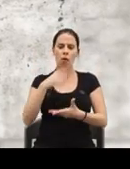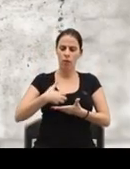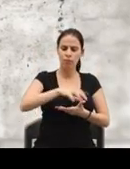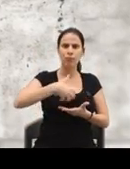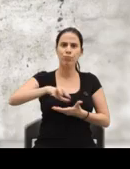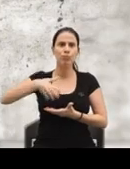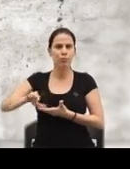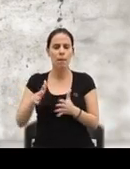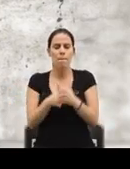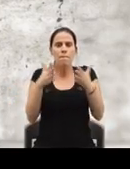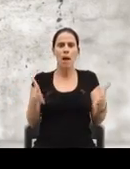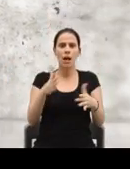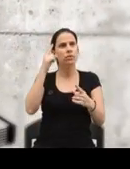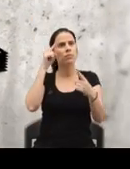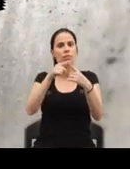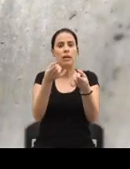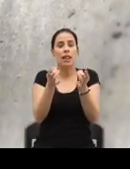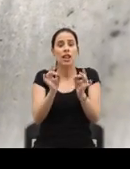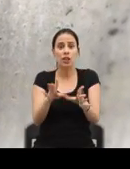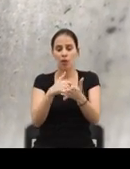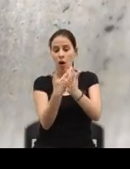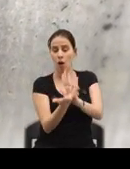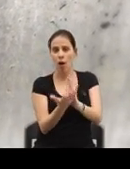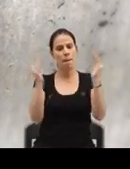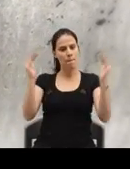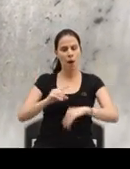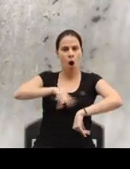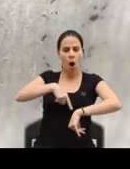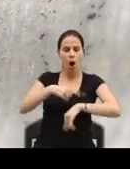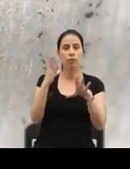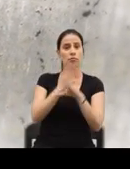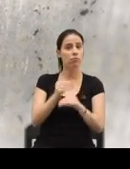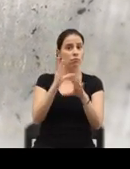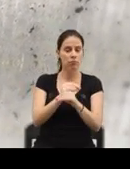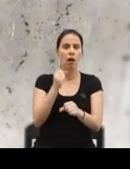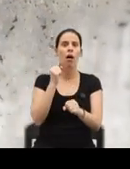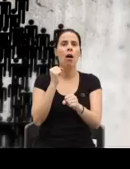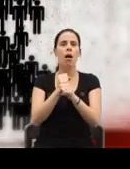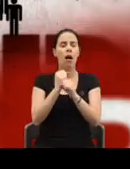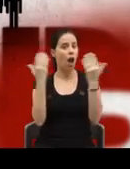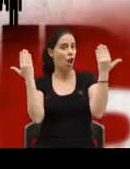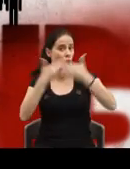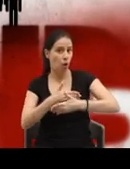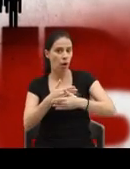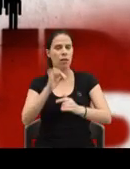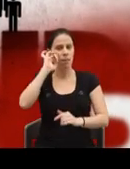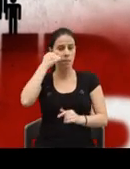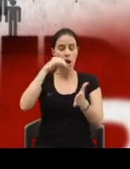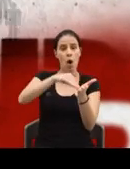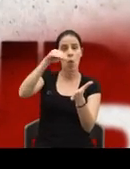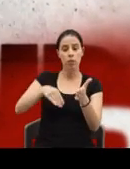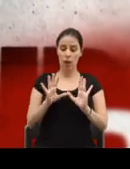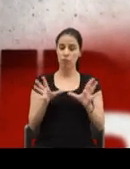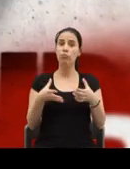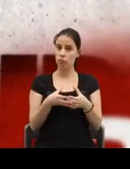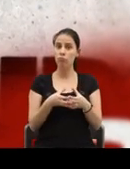imunizações e alargam as causas de despedimento. Reduzem o valor das horas extraordinárias e trabalho noturno. Atacam a contratação